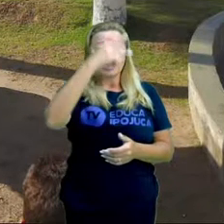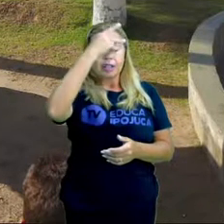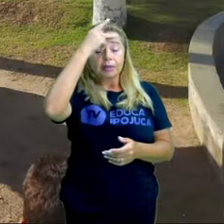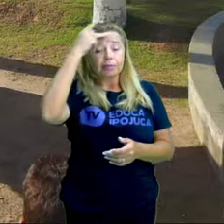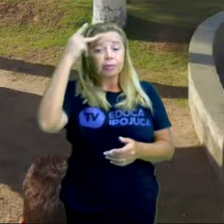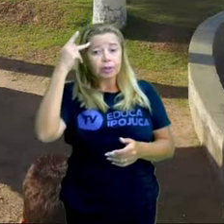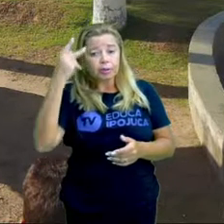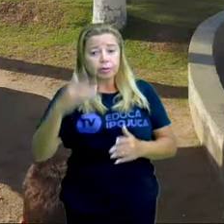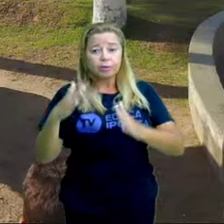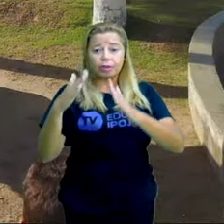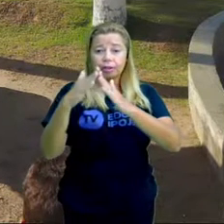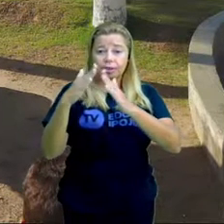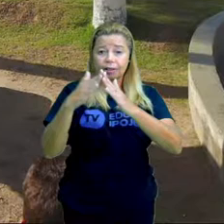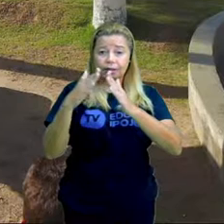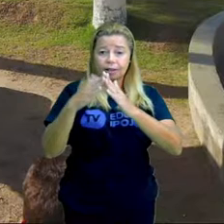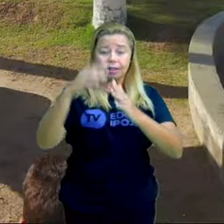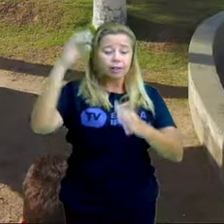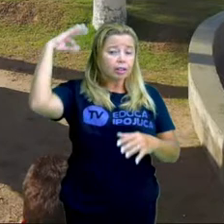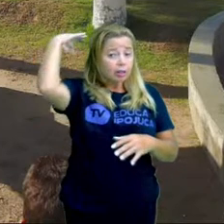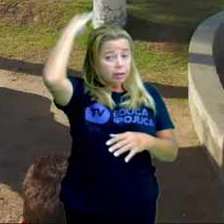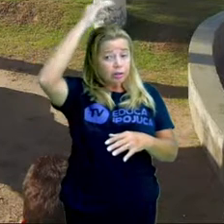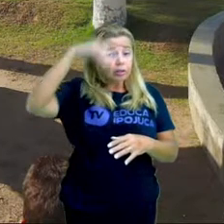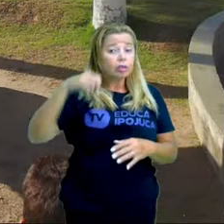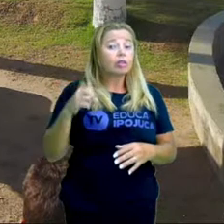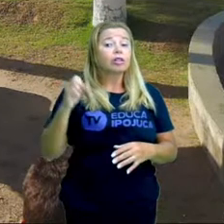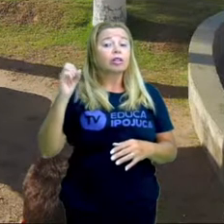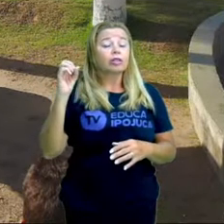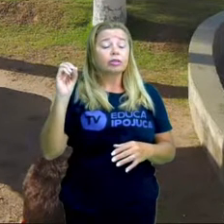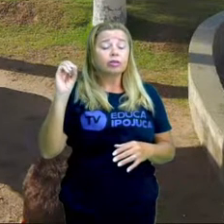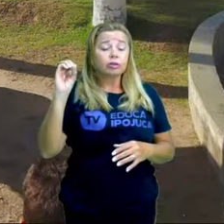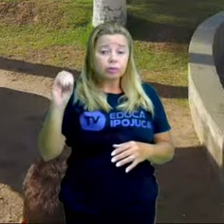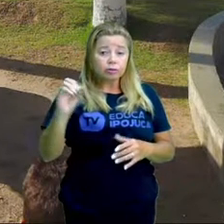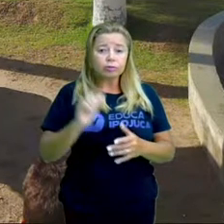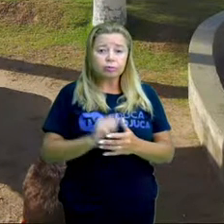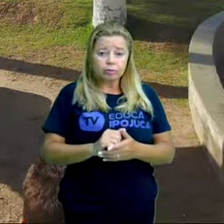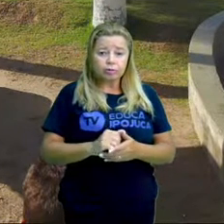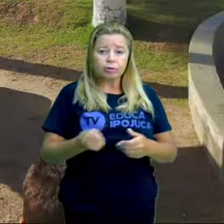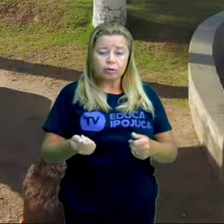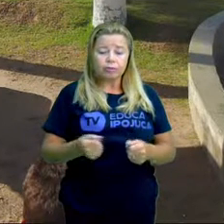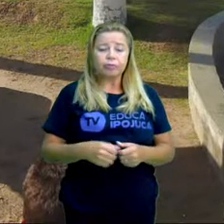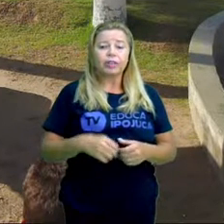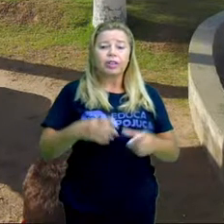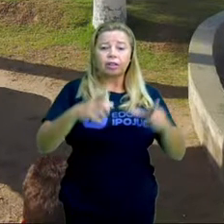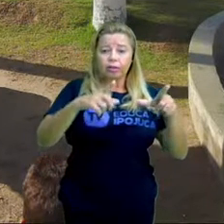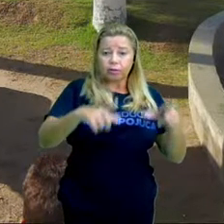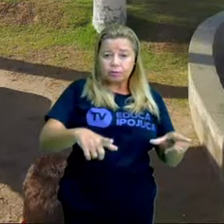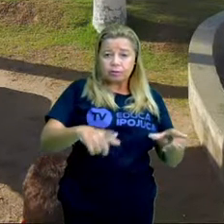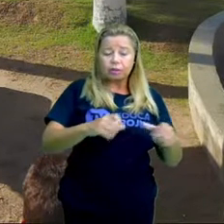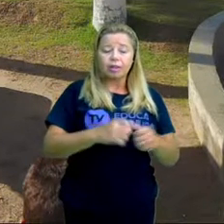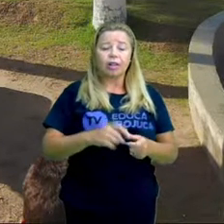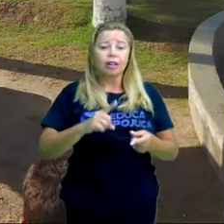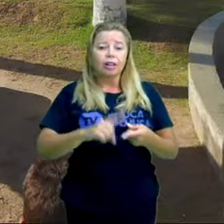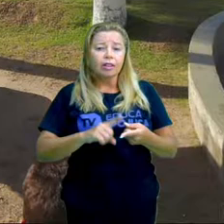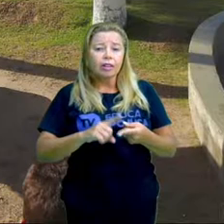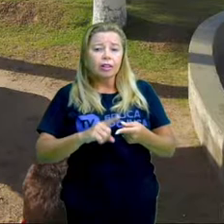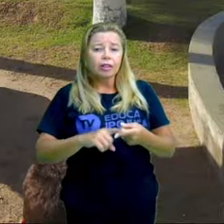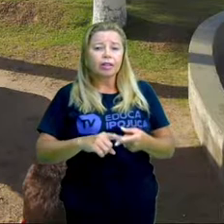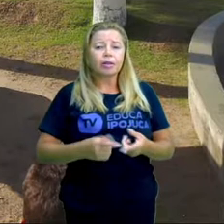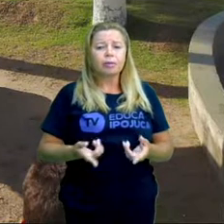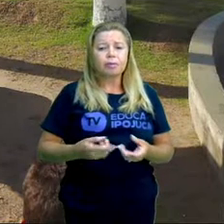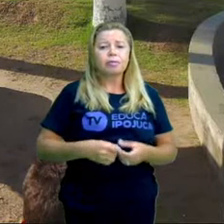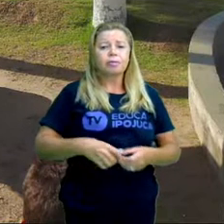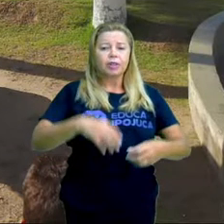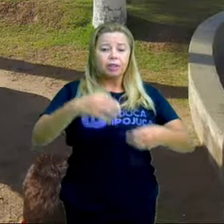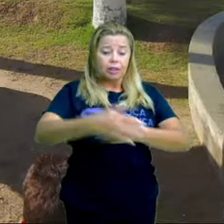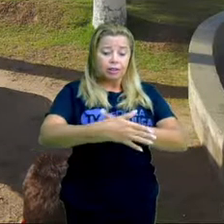Senhora do Ó, a pessoa que nasceu em Nossa Senhora do Ó, que nasceu em Porto, que nasceu em Camela, que nasceu em Serrambi, são